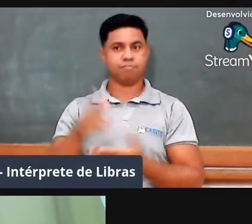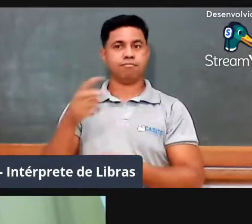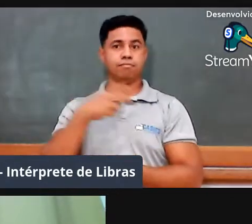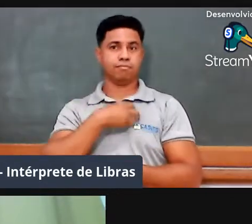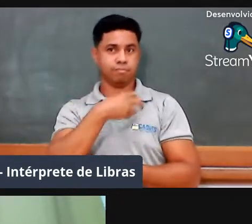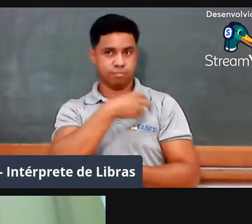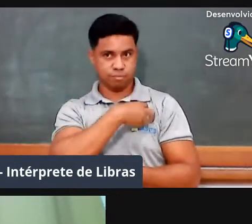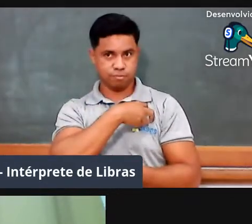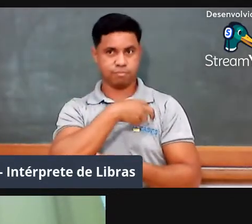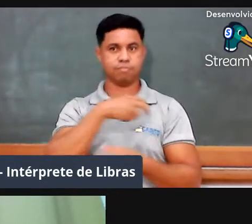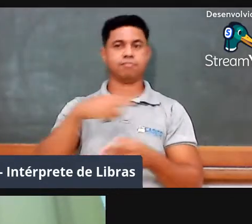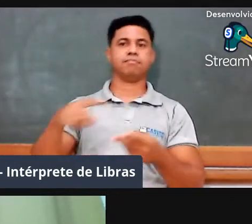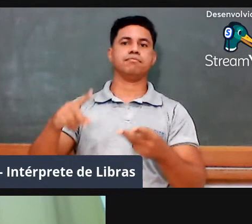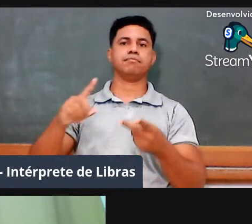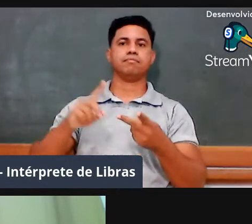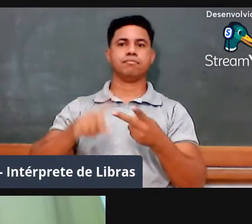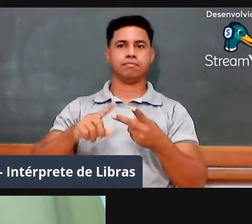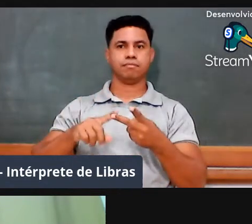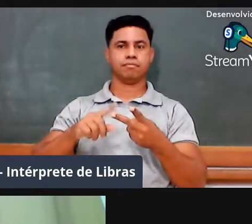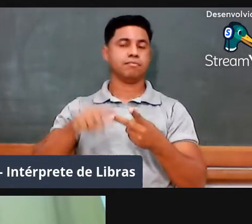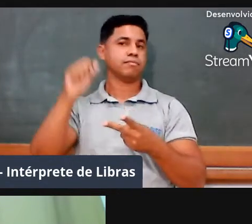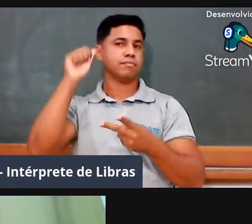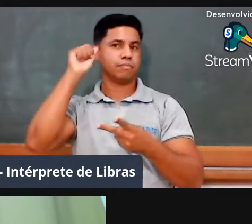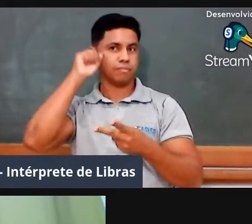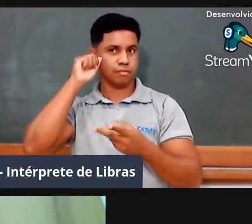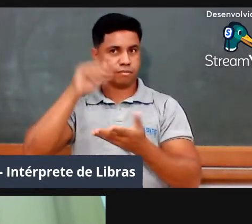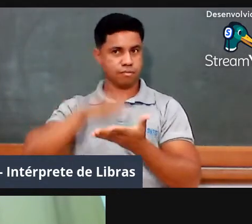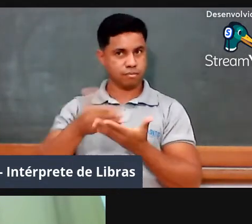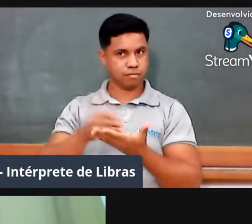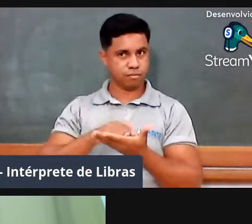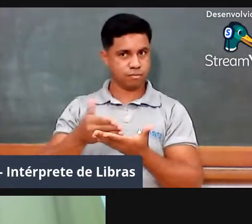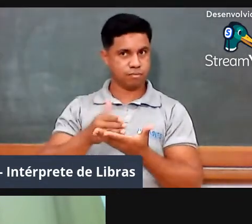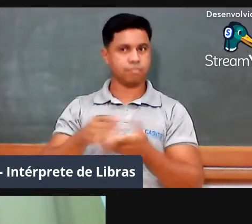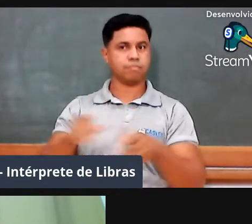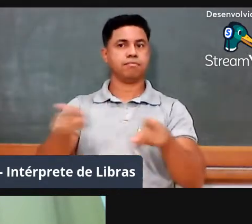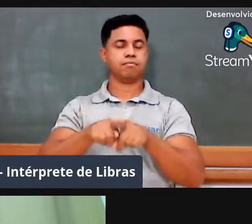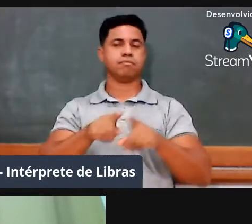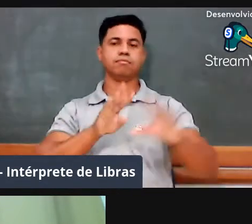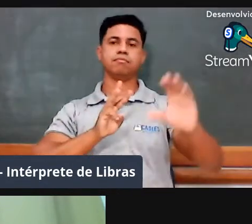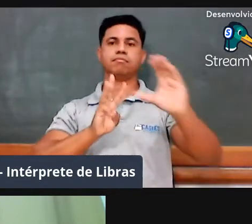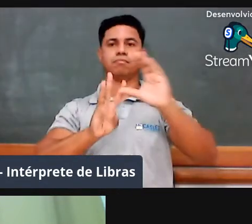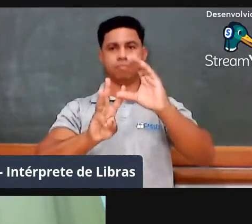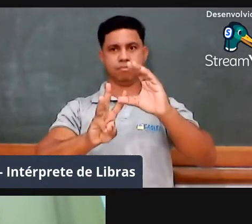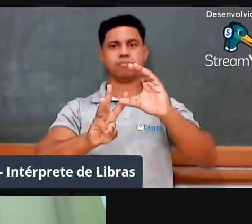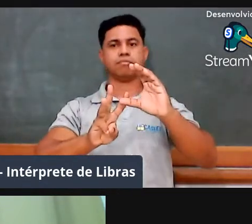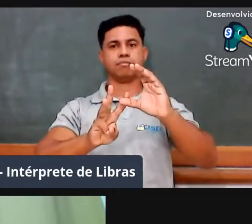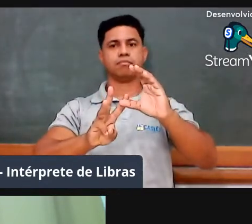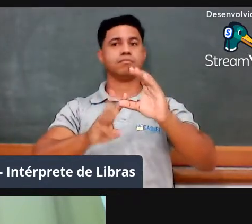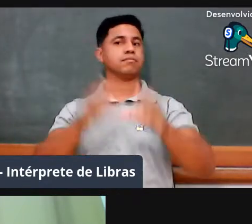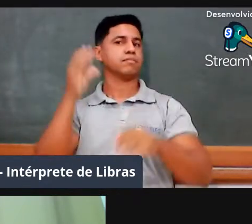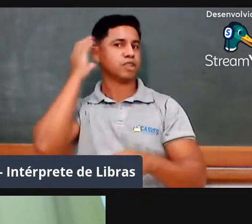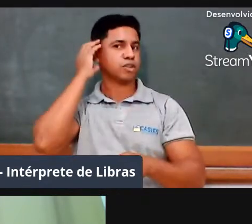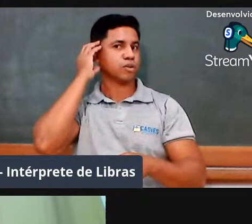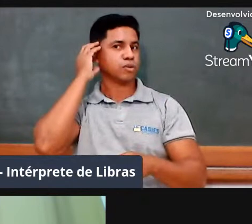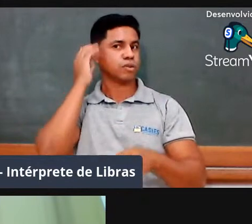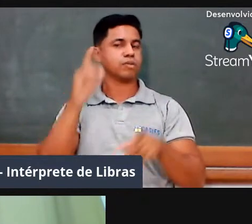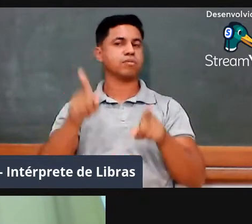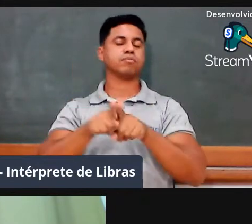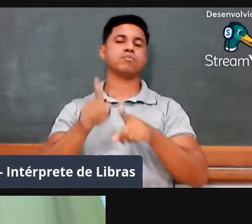Silva Moraes Ferreira e Antônio Albuquerque, do Caciers de Cuiabá, pela contribuição e disponibilidade.